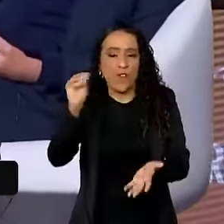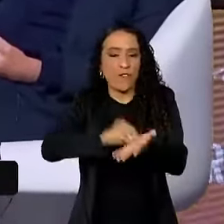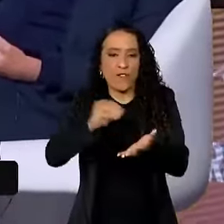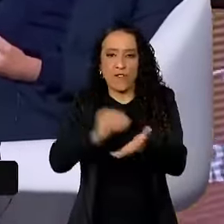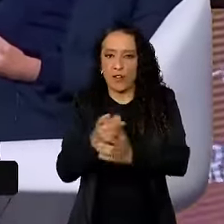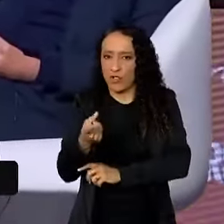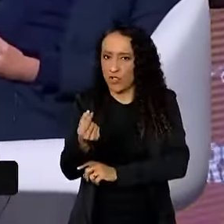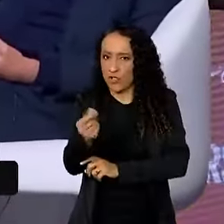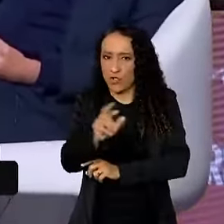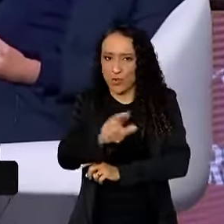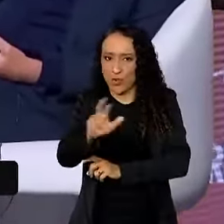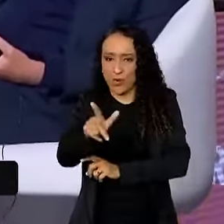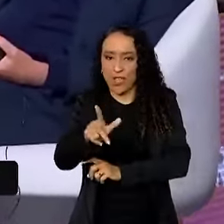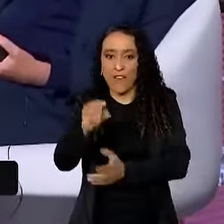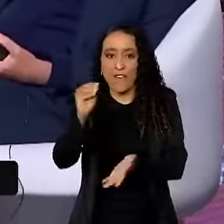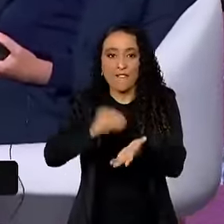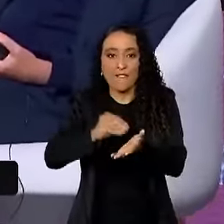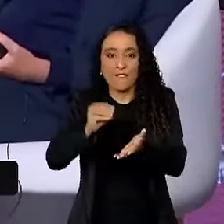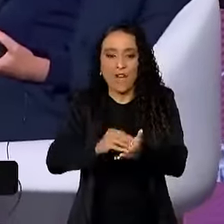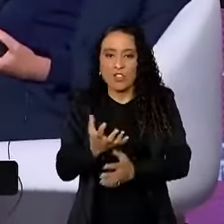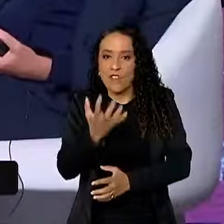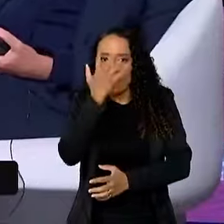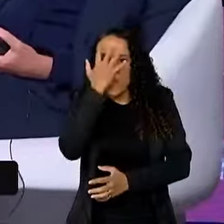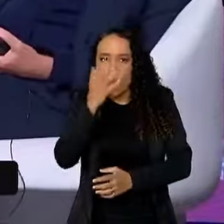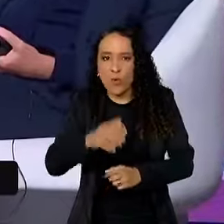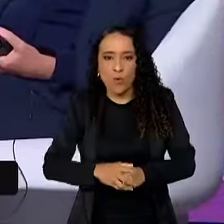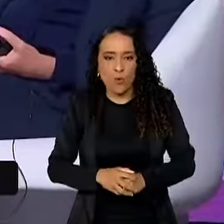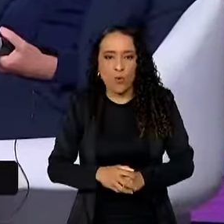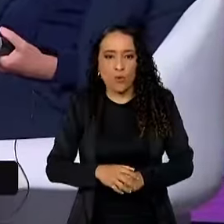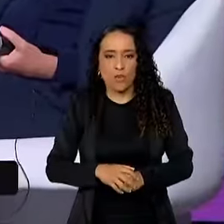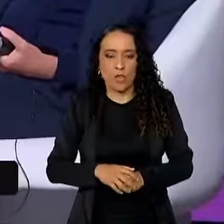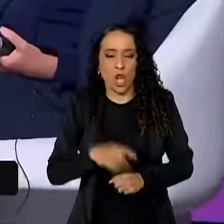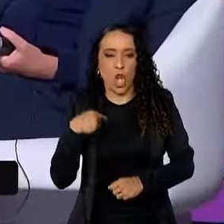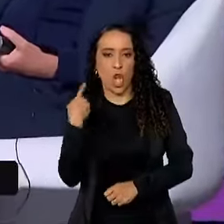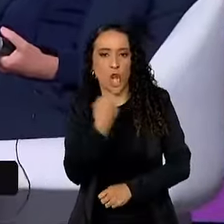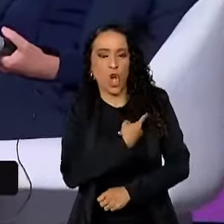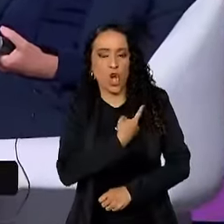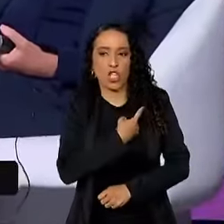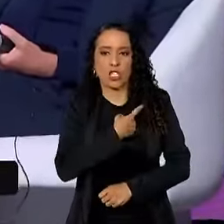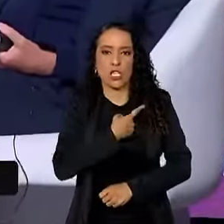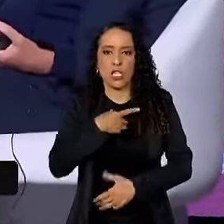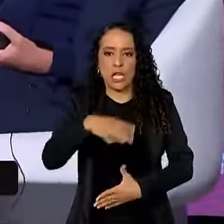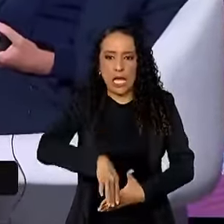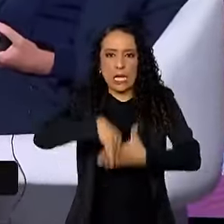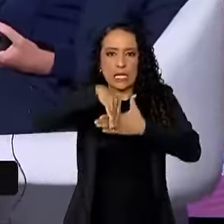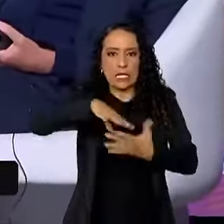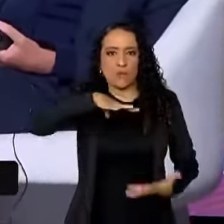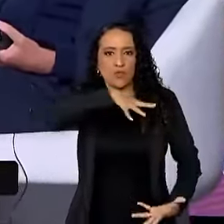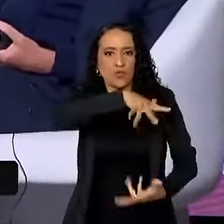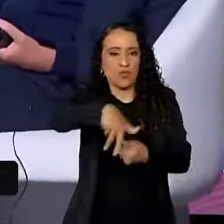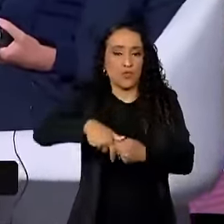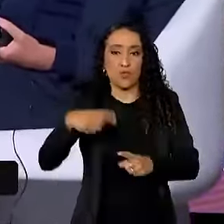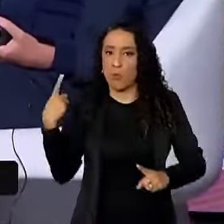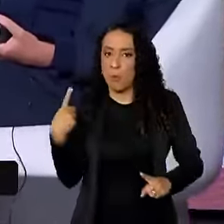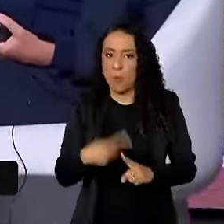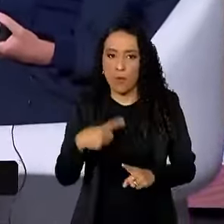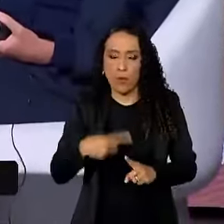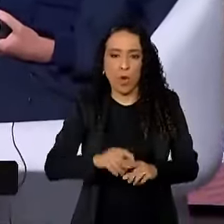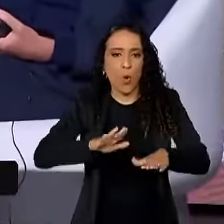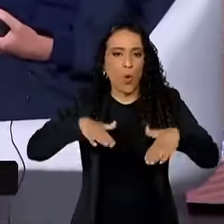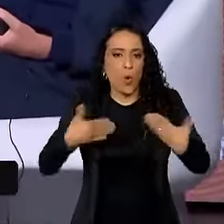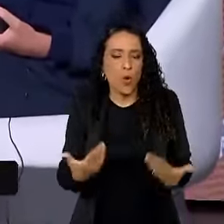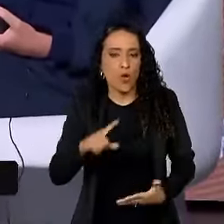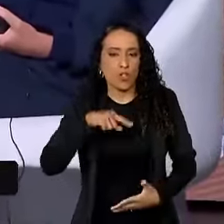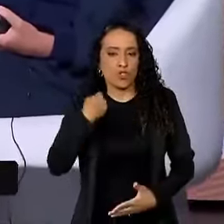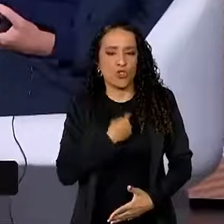de dinheiro, é falta de vergonha na nossa cara que governamos o mundo. Porque na hora que a gente